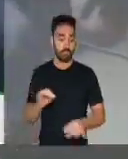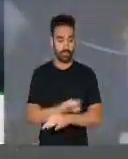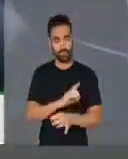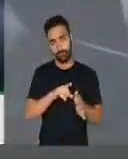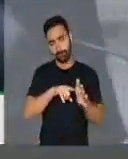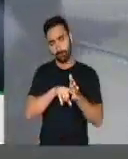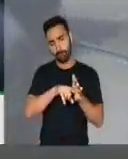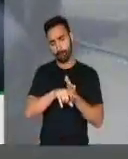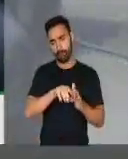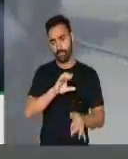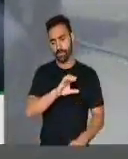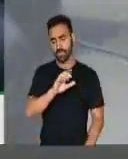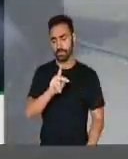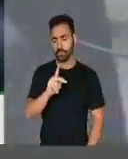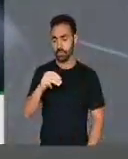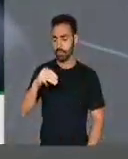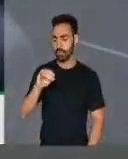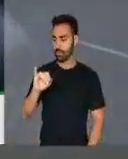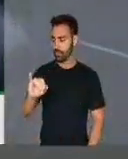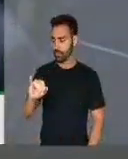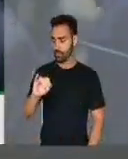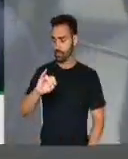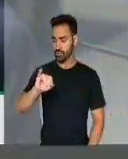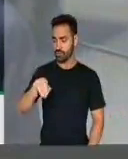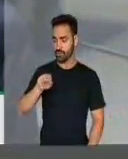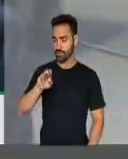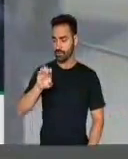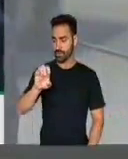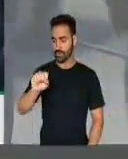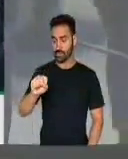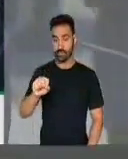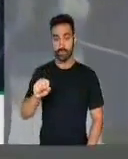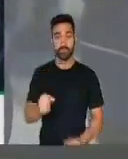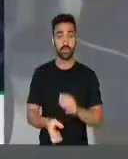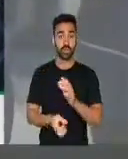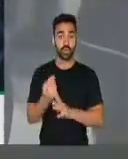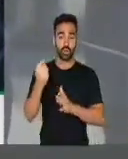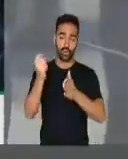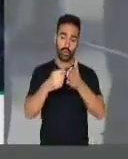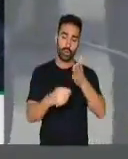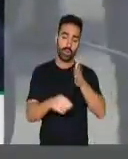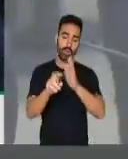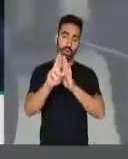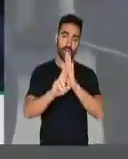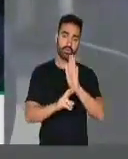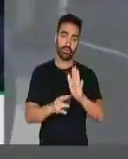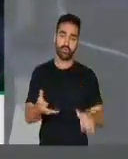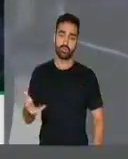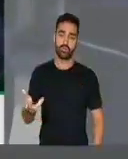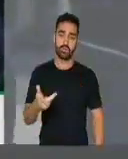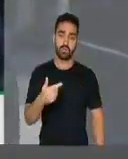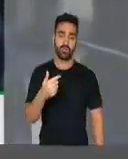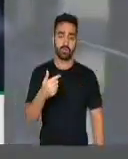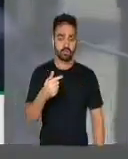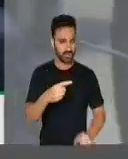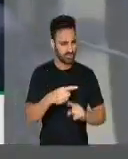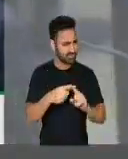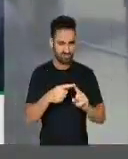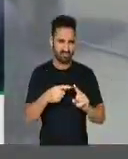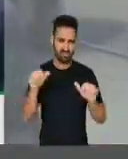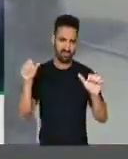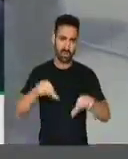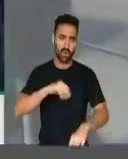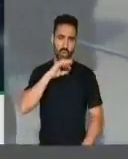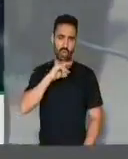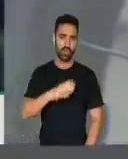da JBS fez um relatório surpreendente para mim me surpreendeu negativamente porque